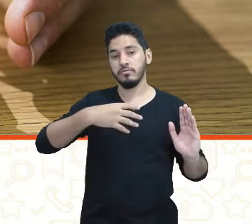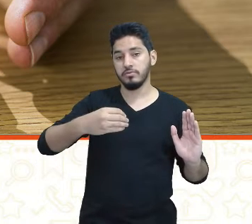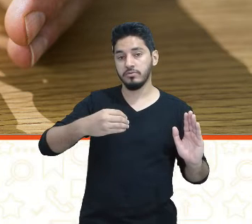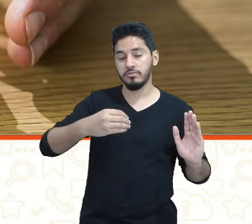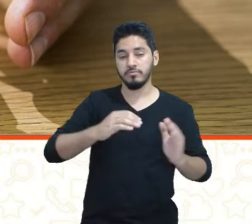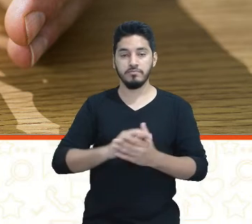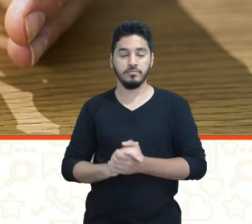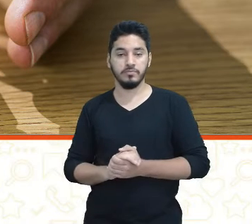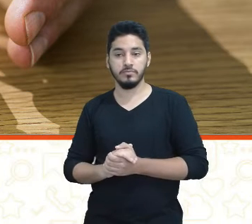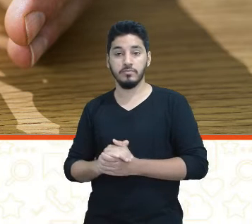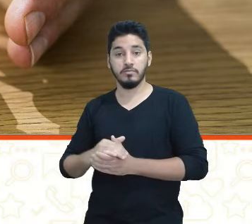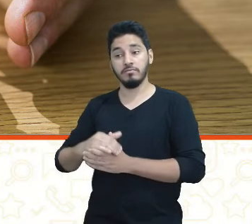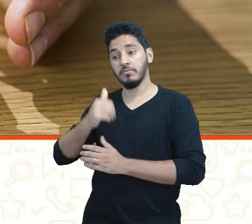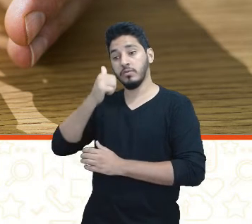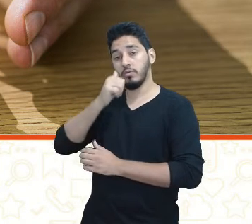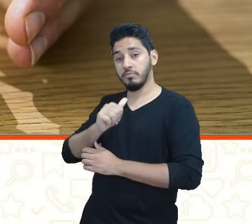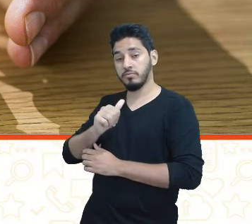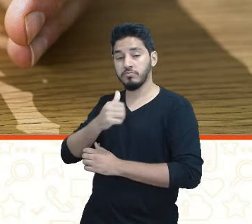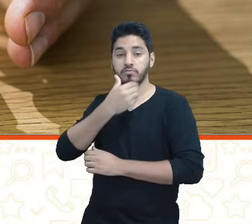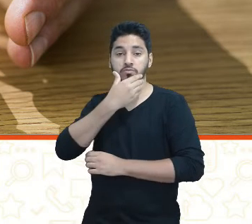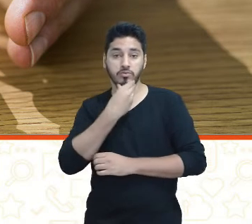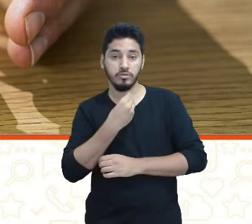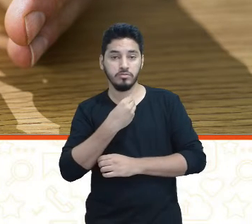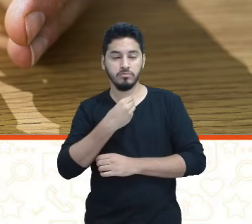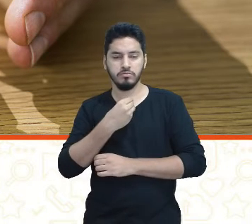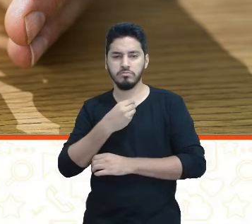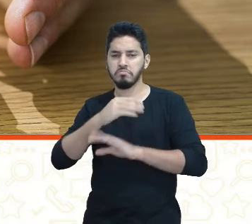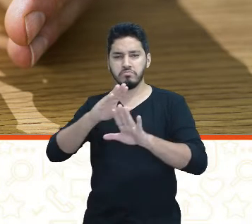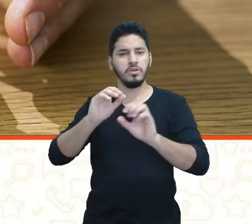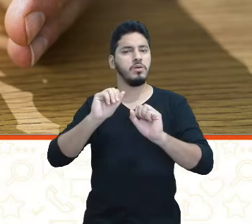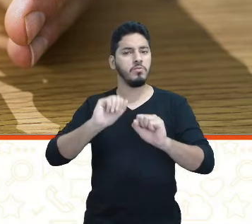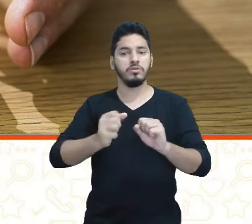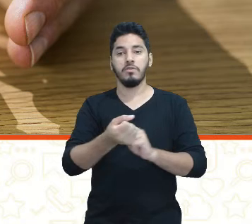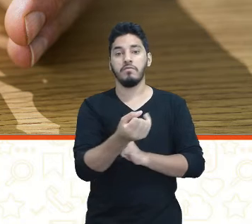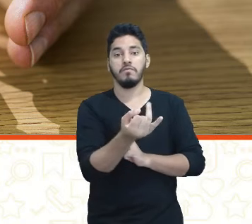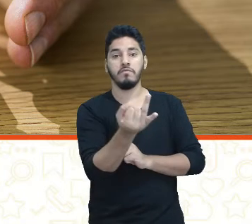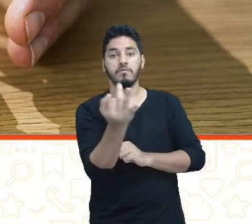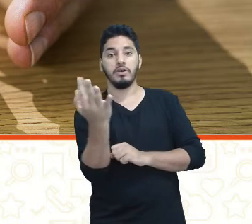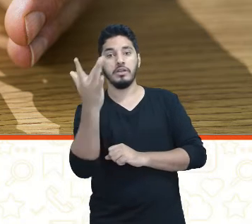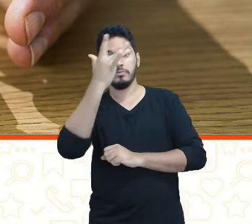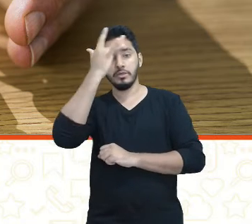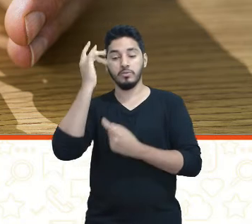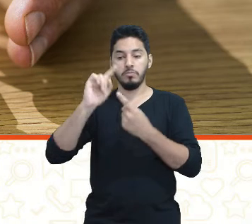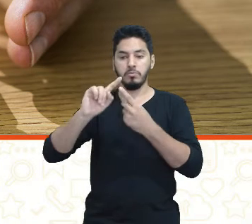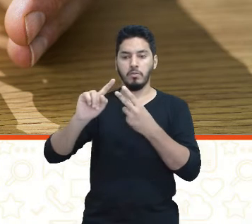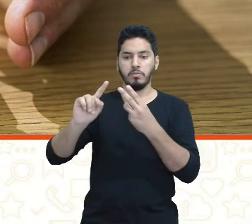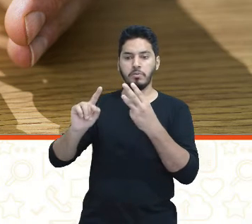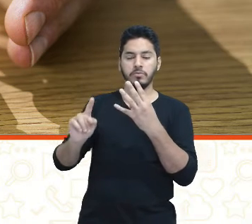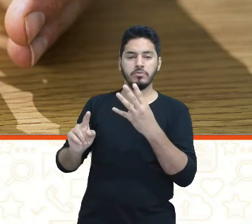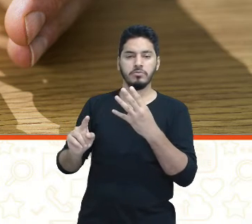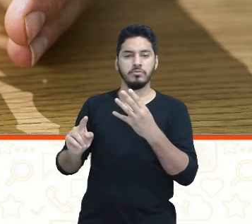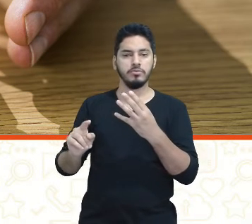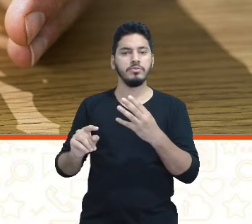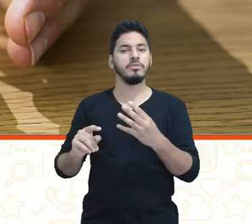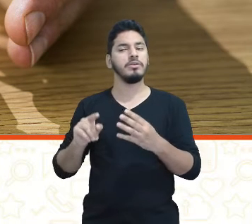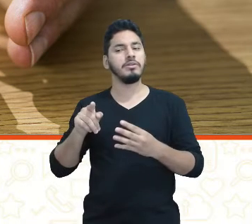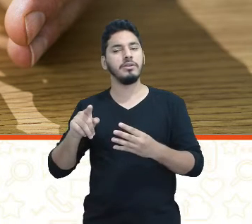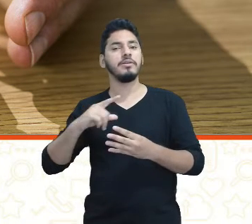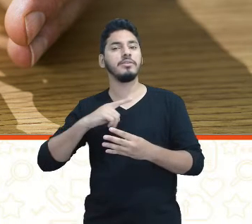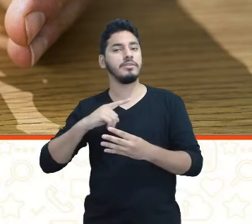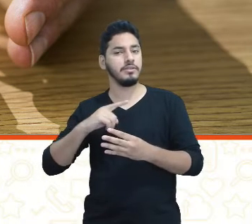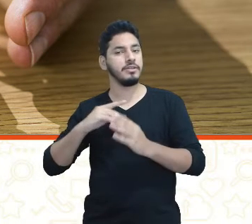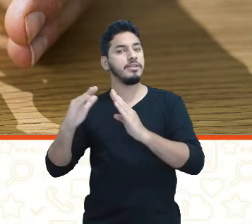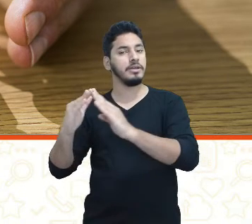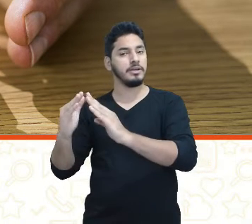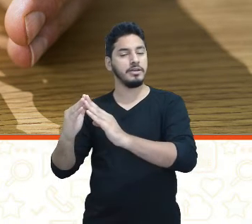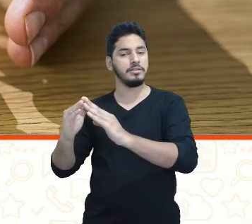existe a sua filha, mesmo que seja uma família numerosa, que ali também tem uma certa diversidade, porque